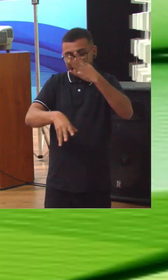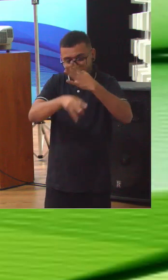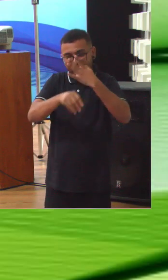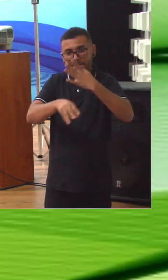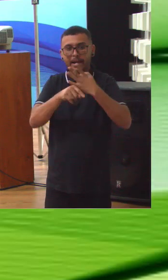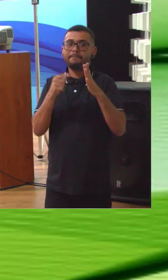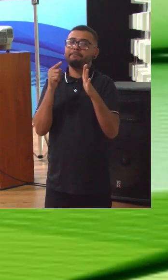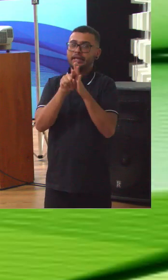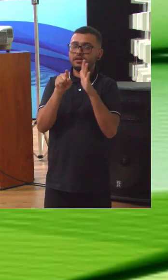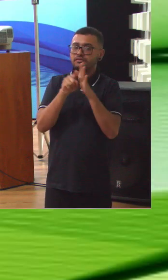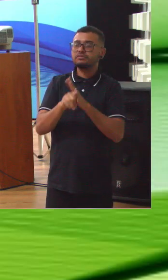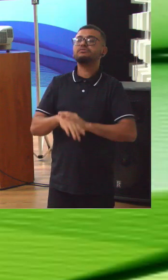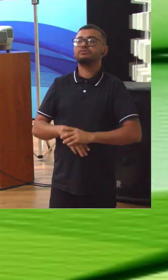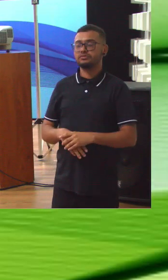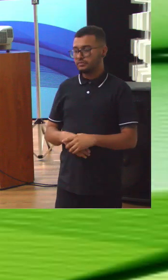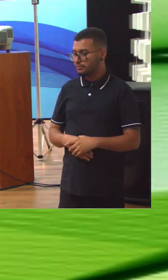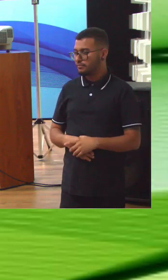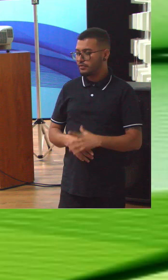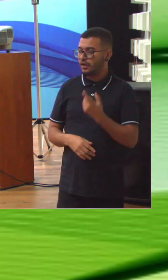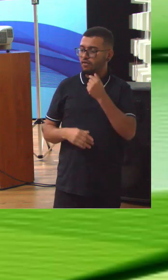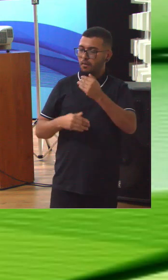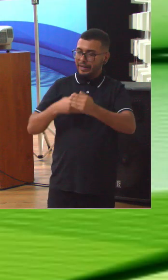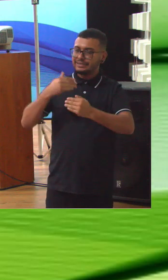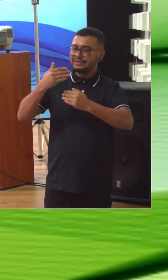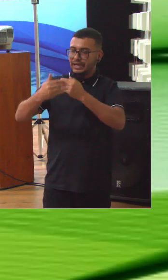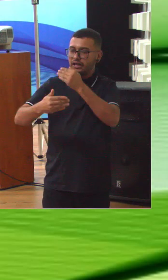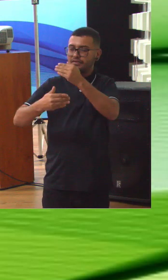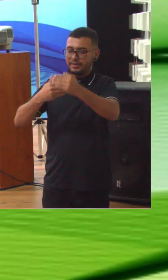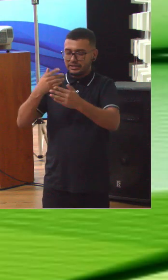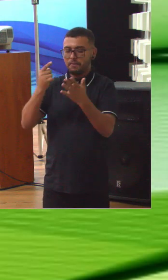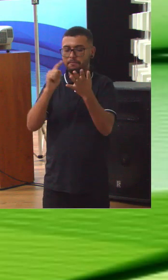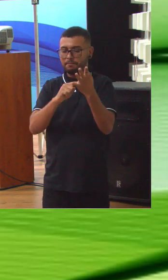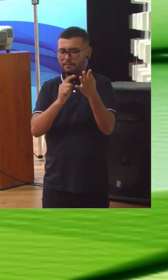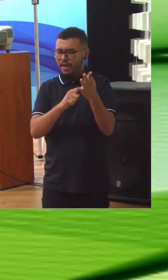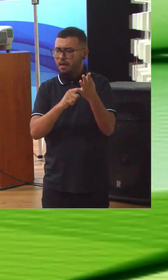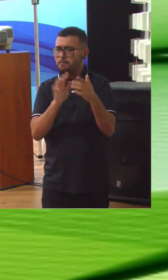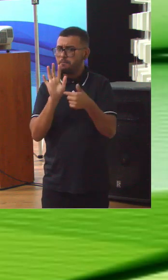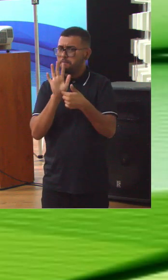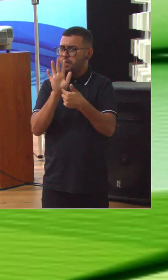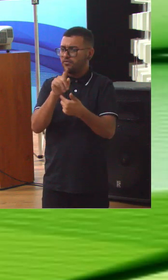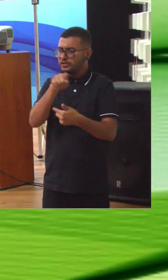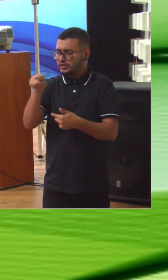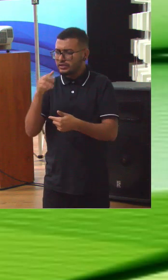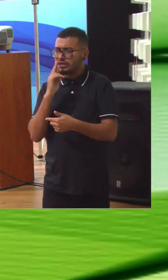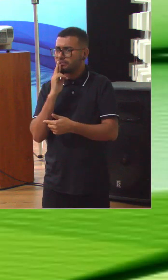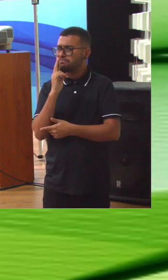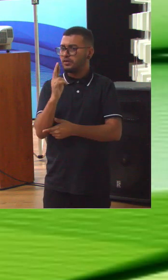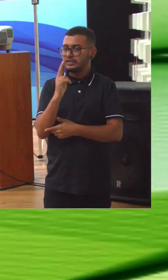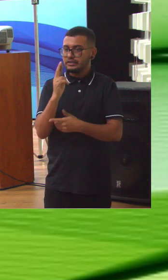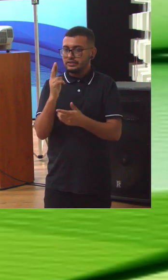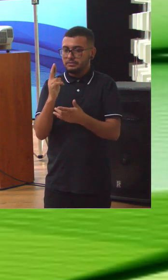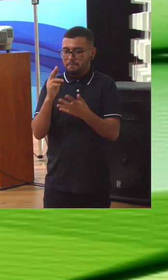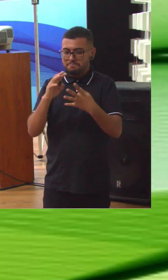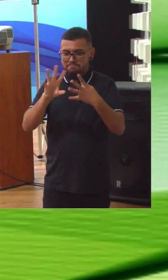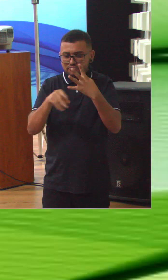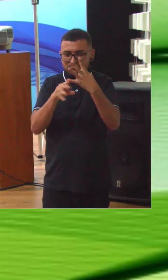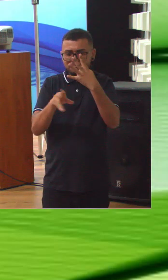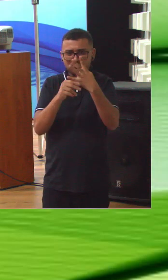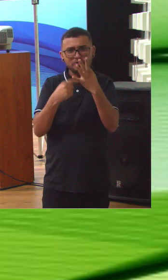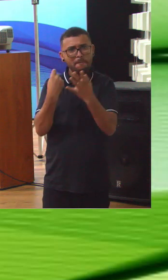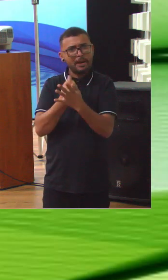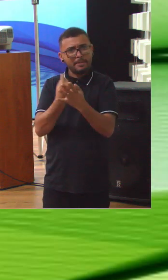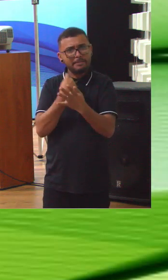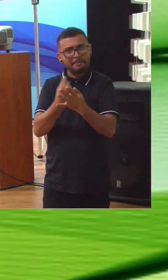que edição após edição do questionário vem mostrando é que quando a gente responde essas sub-perguntas o próprio